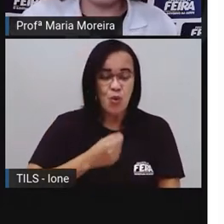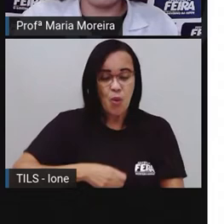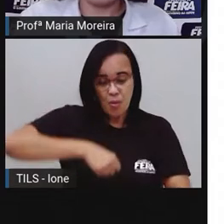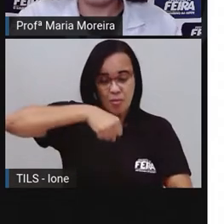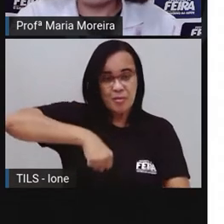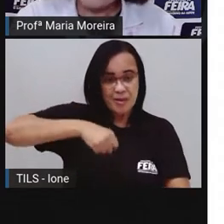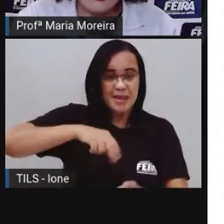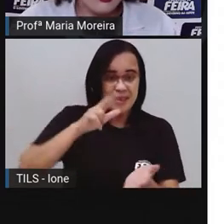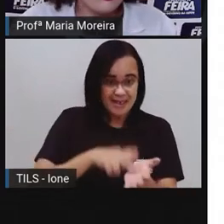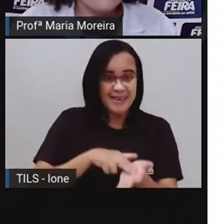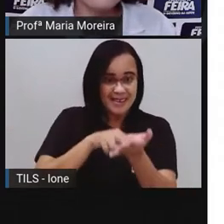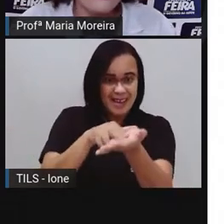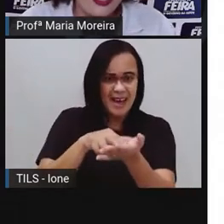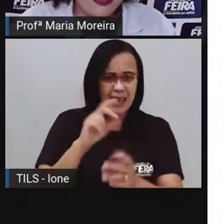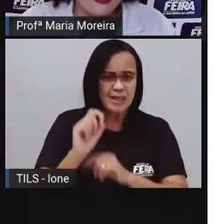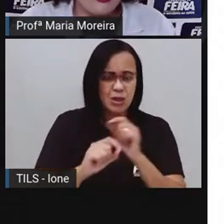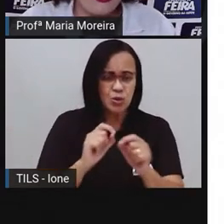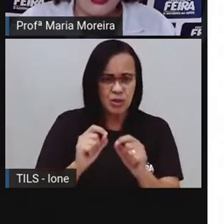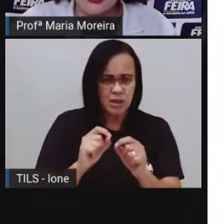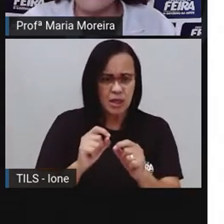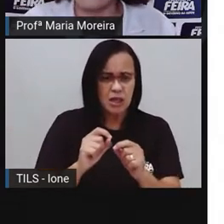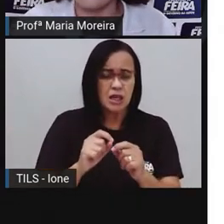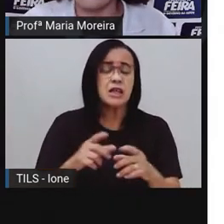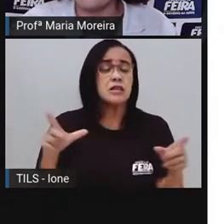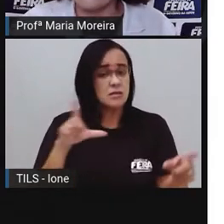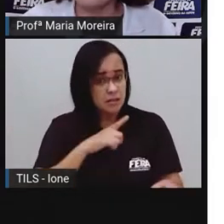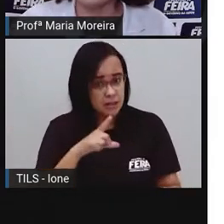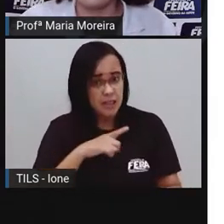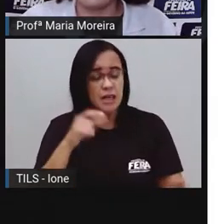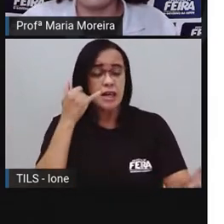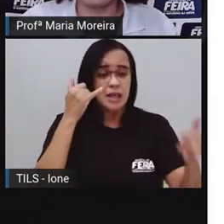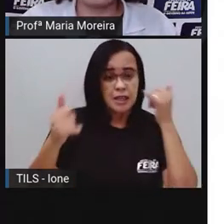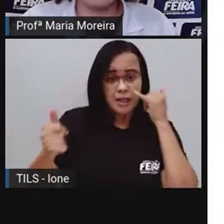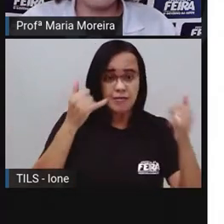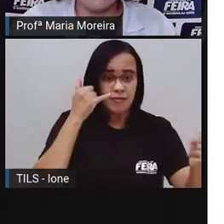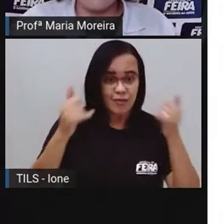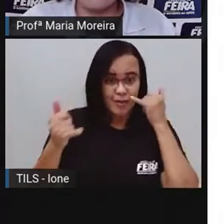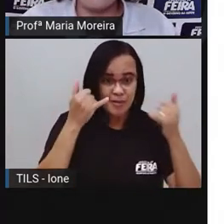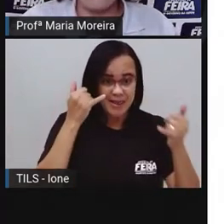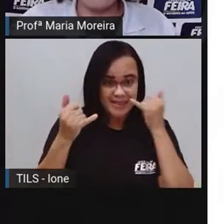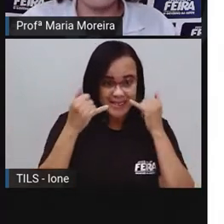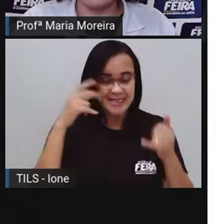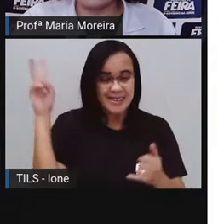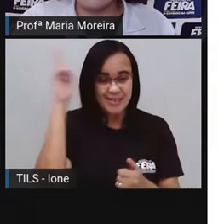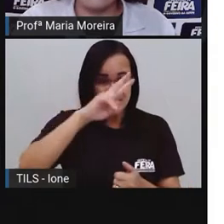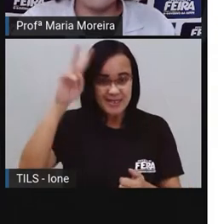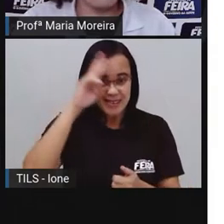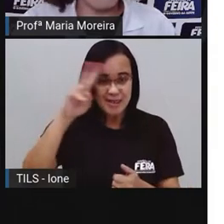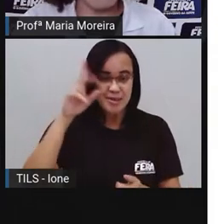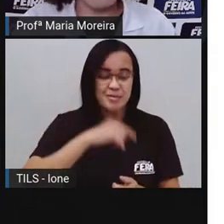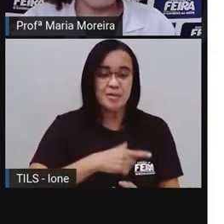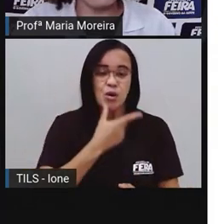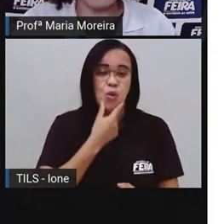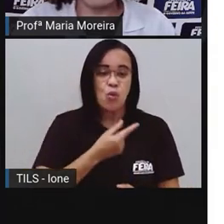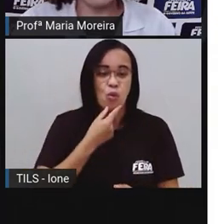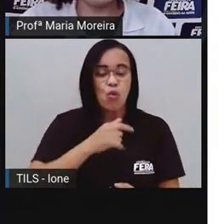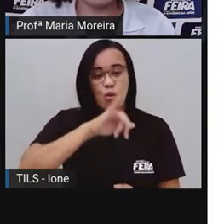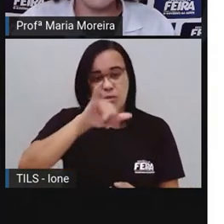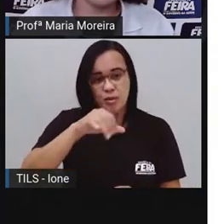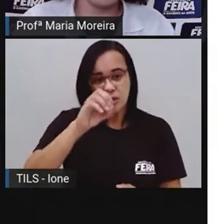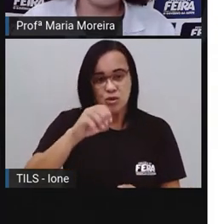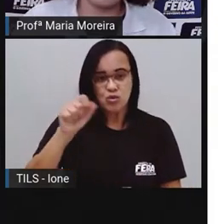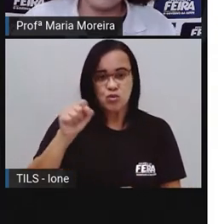a gente teve o quê? Notícias, não foi isso? Quando Joãozinho de João, da historinha João e o Pé de Feijão,